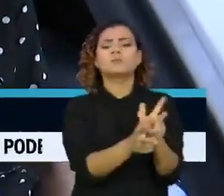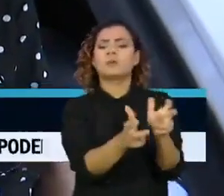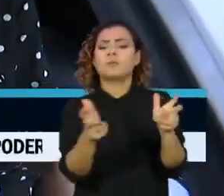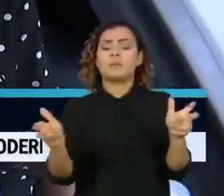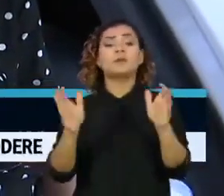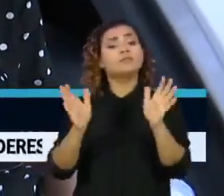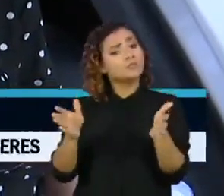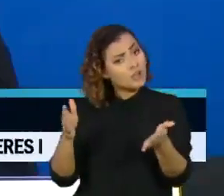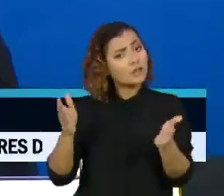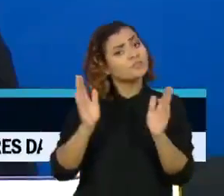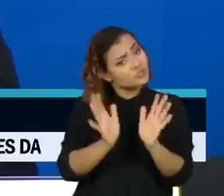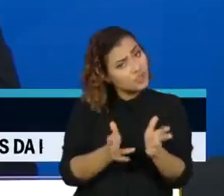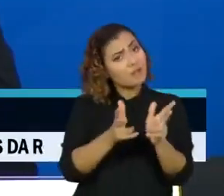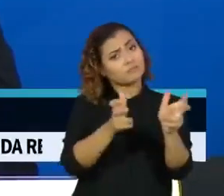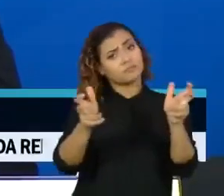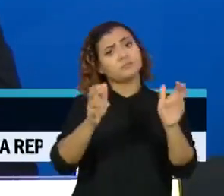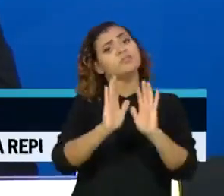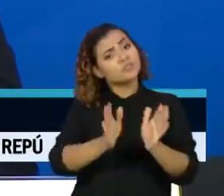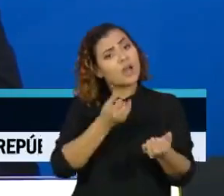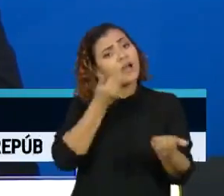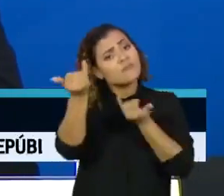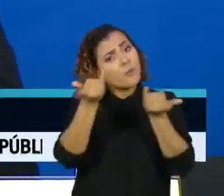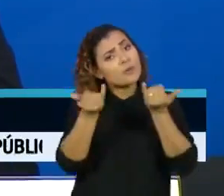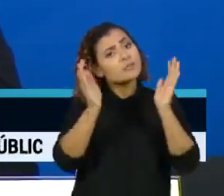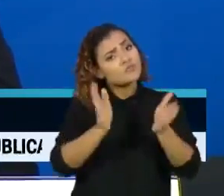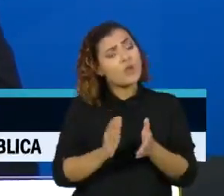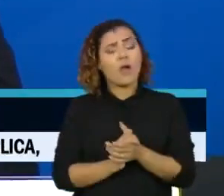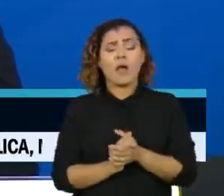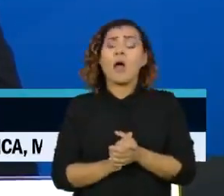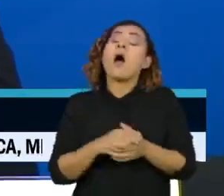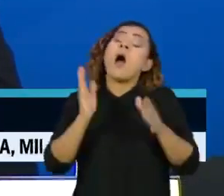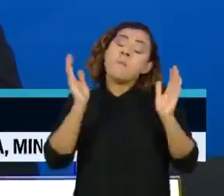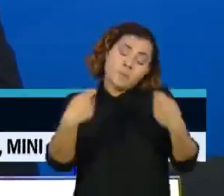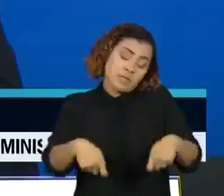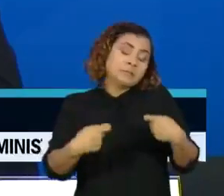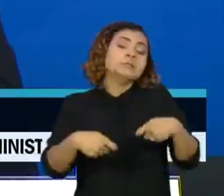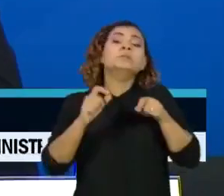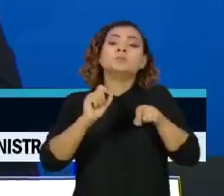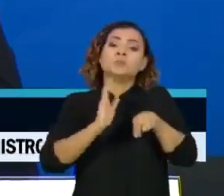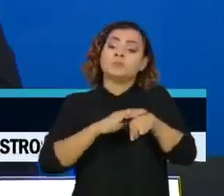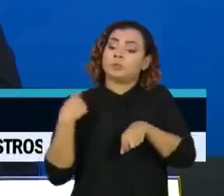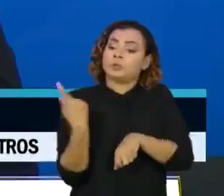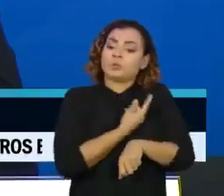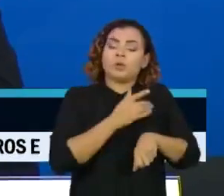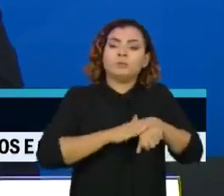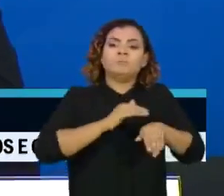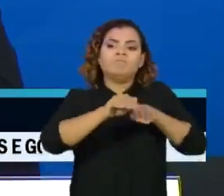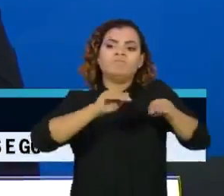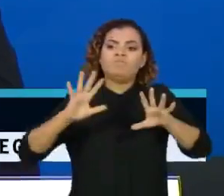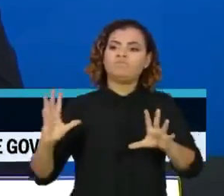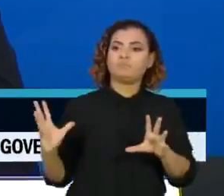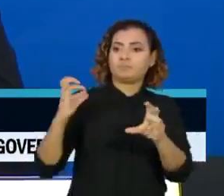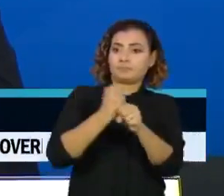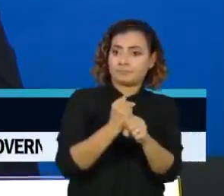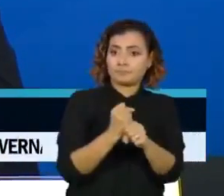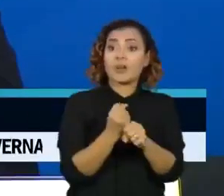consórcio já faz. Que seja feito um consórcio para que a gente possa contar